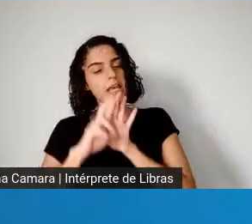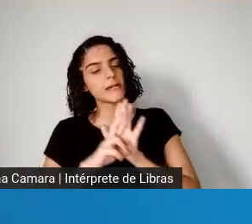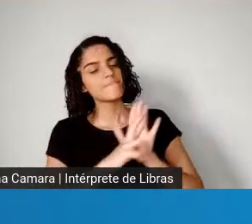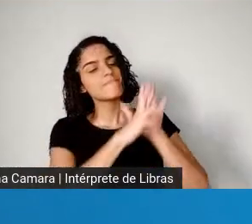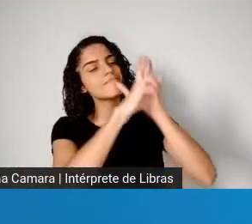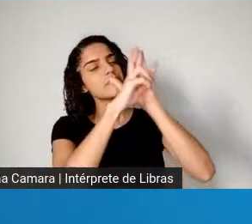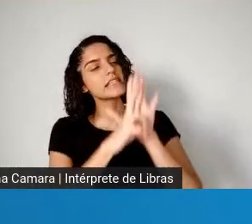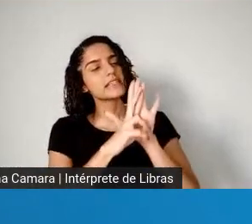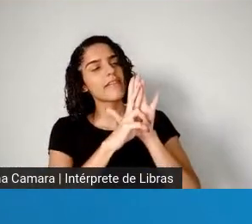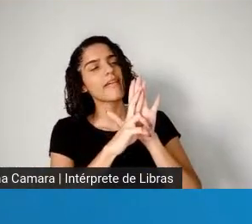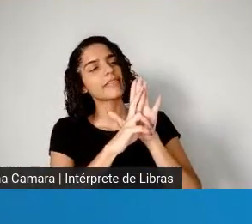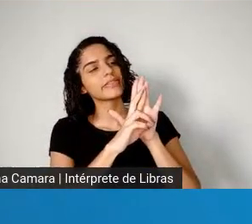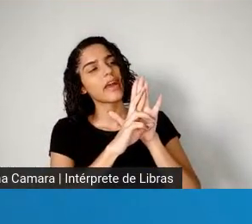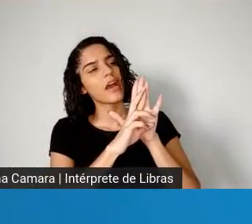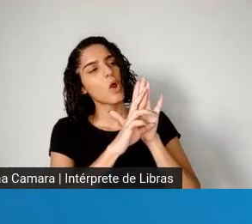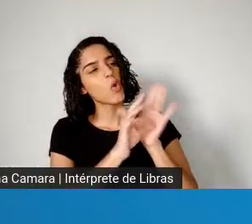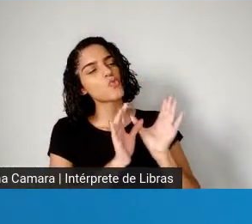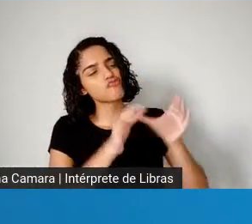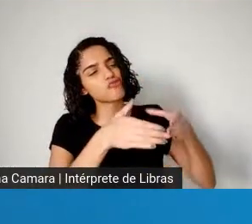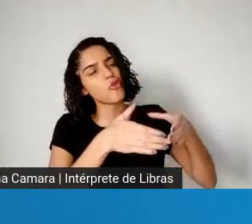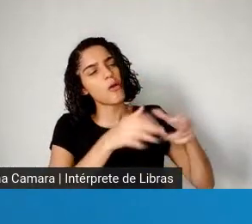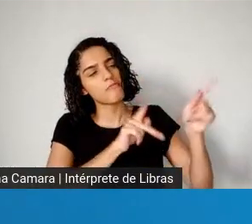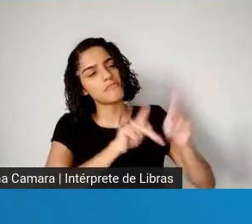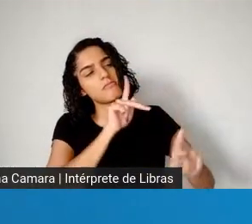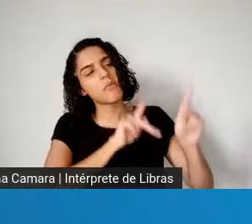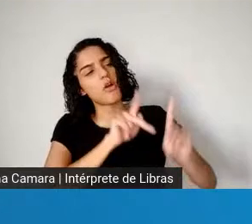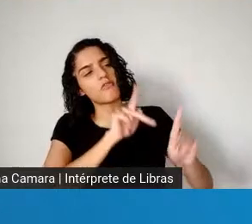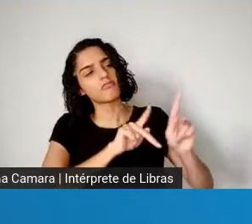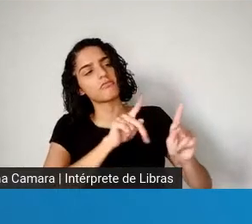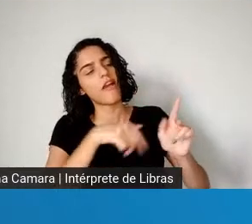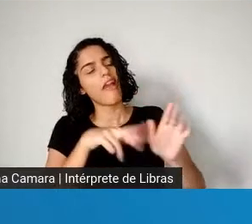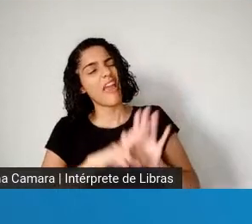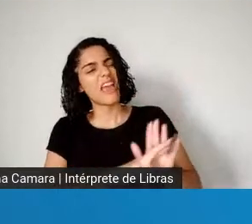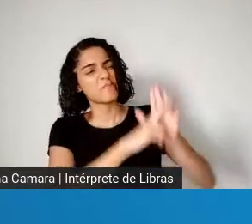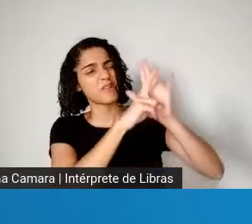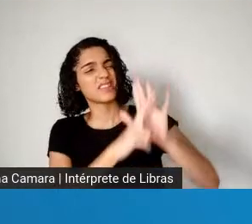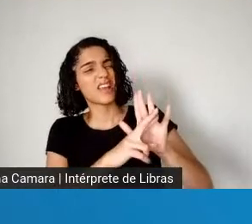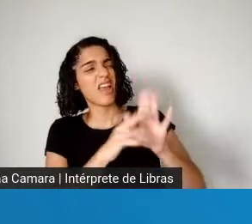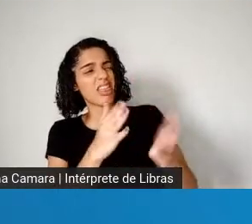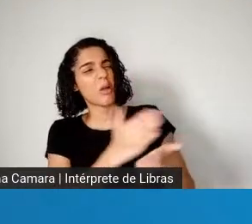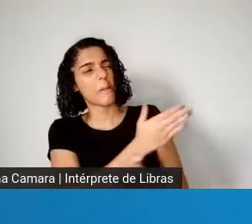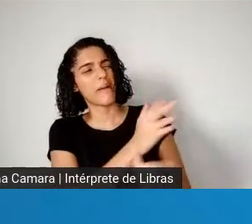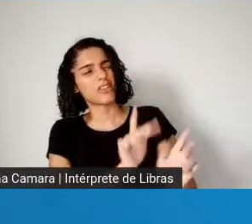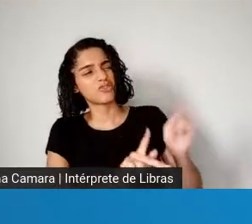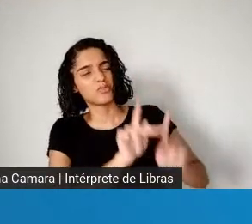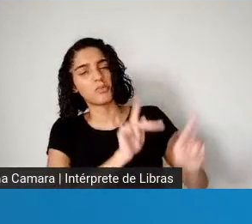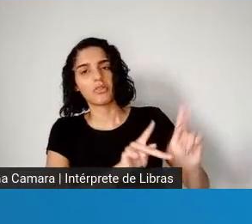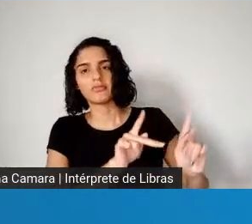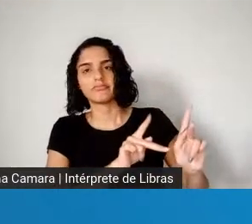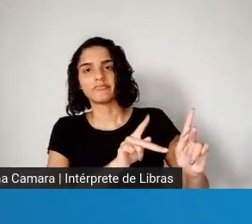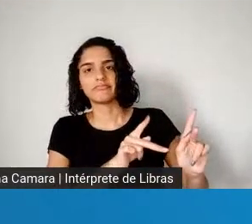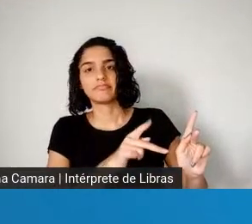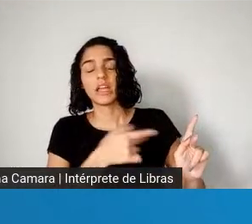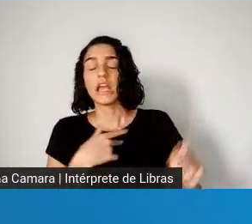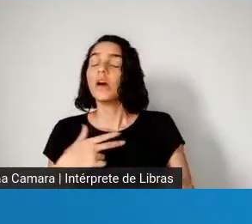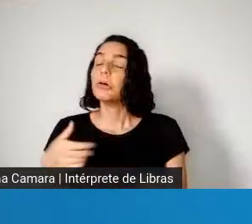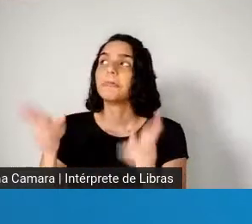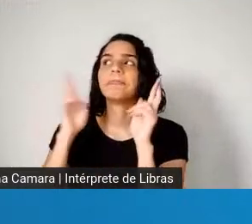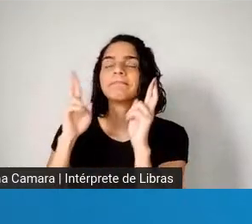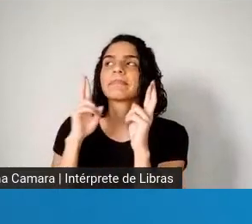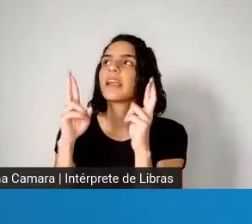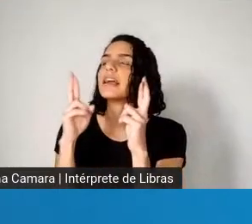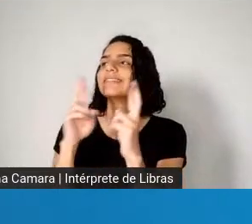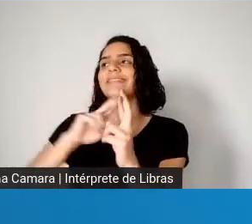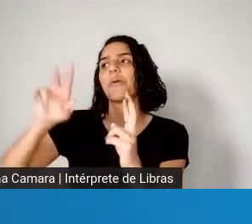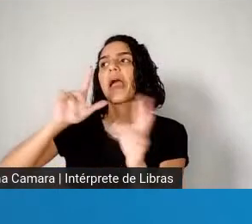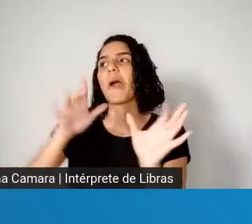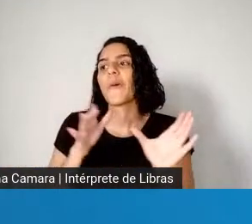população, um certo pensamento do brasileiro, de alguns brasileiros. Espero que não seja tão grande. Mas,